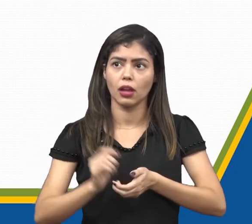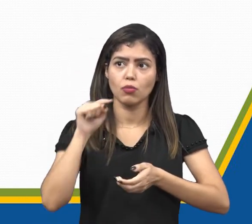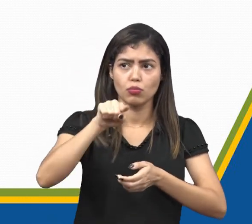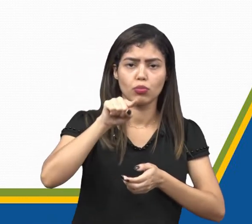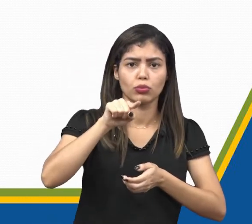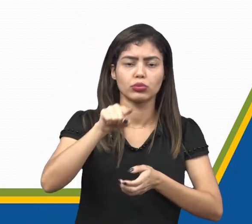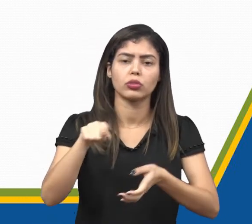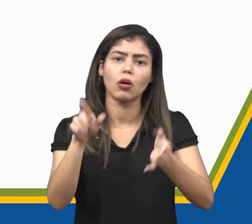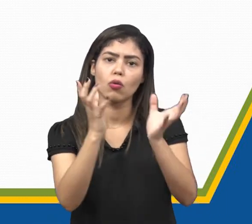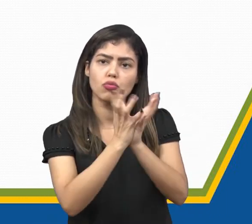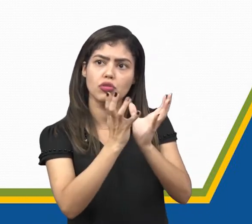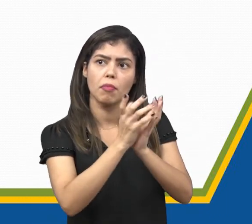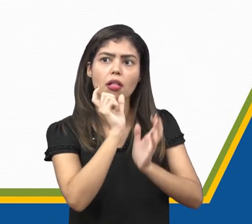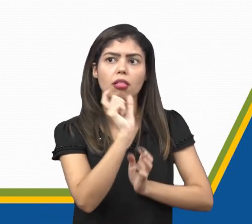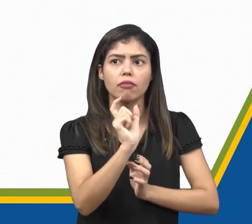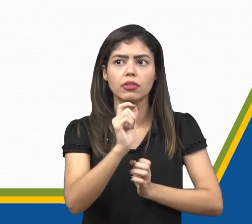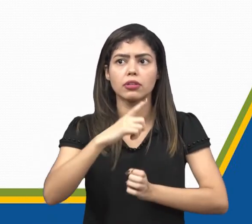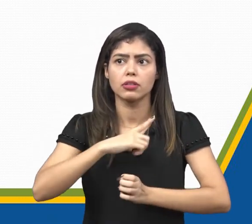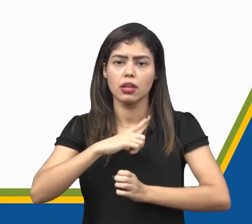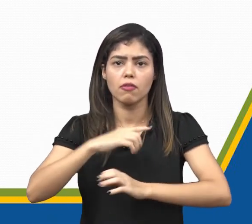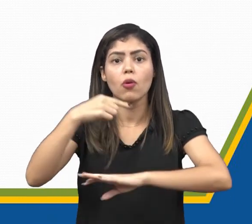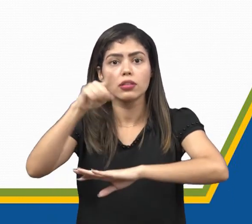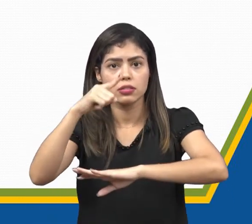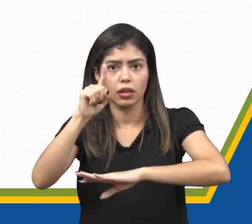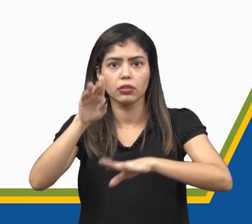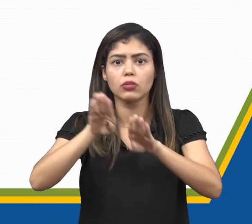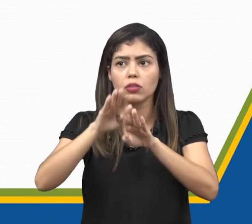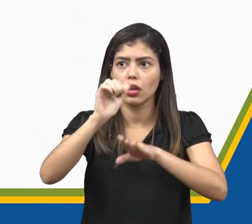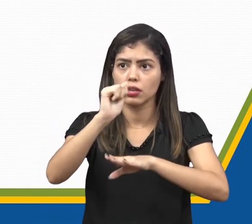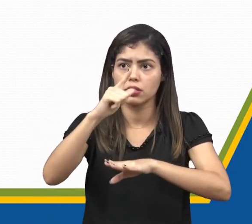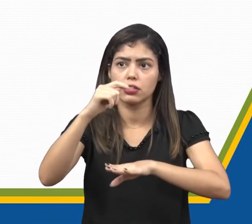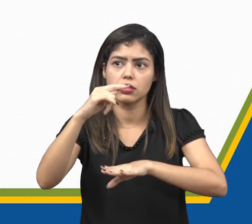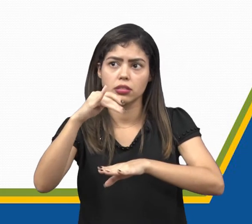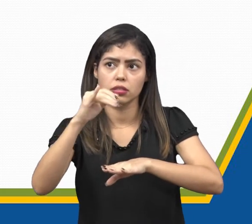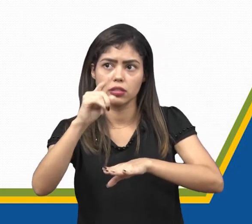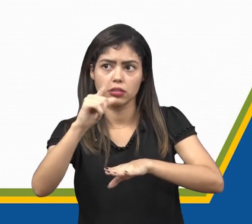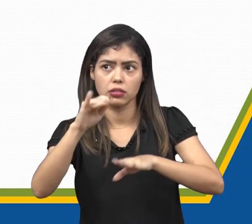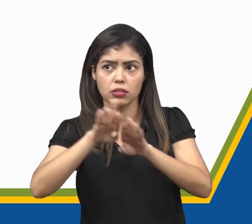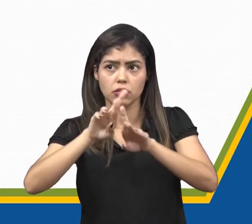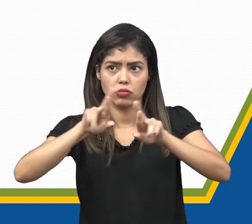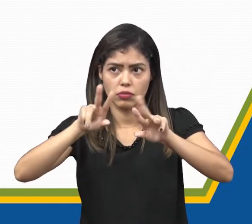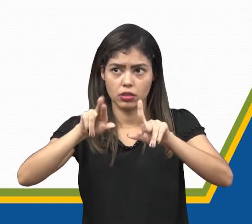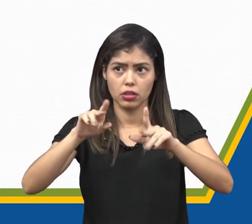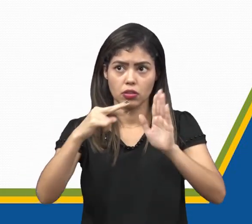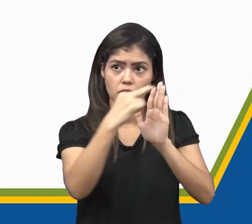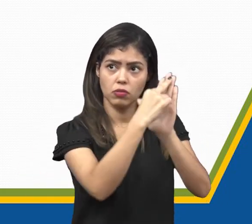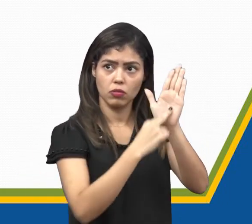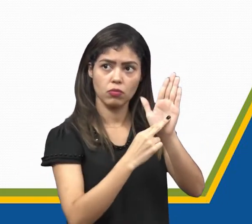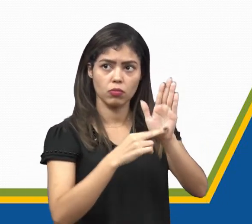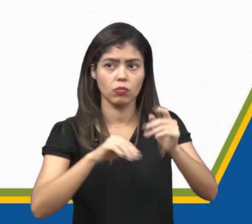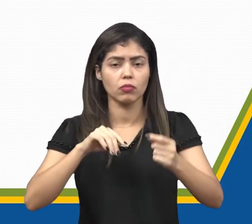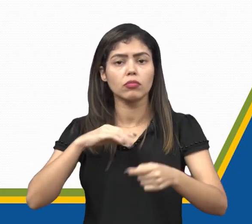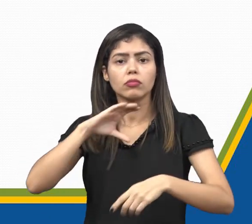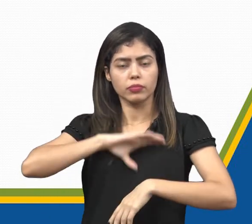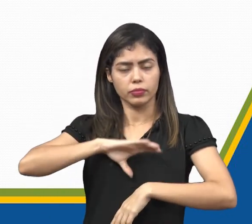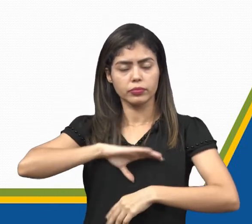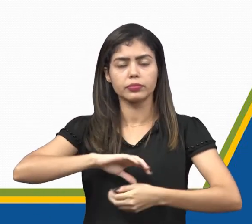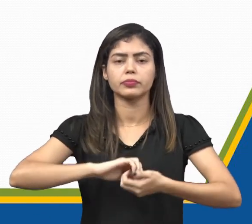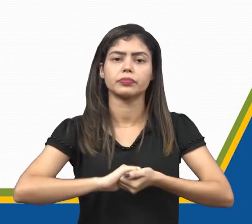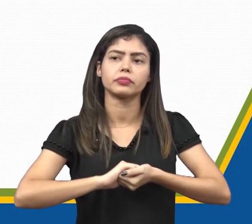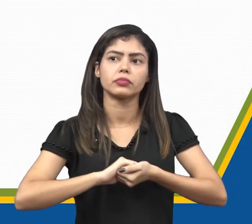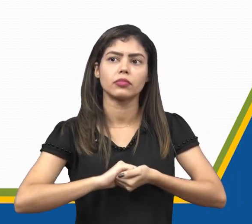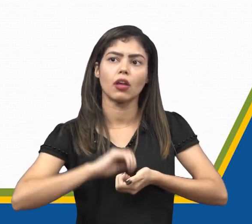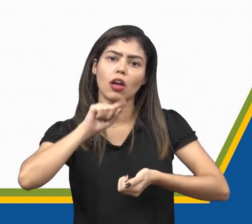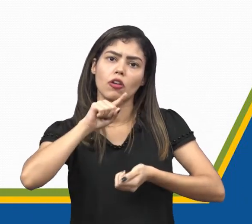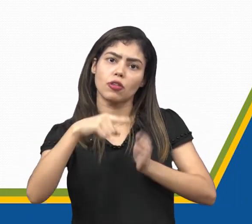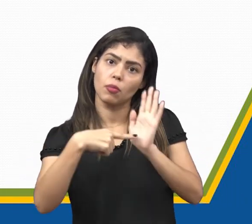alternativa, cujo conjunto de palavras, manteve o acento diferencial após o acordo ortográfico da língua portuguesa. Então, eu